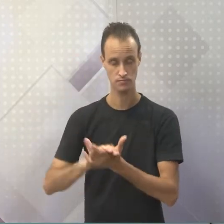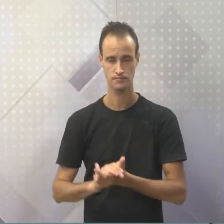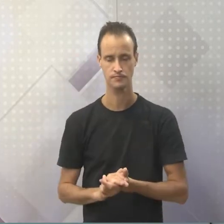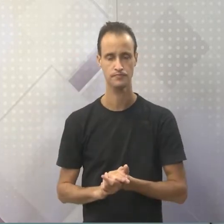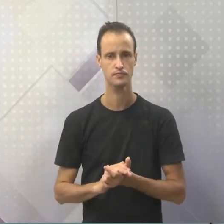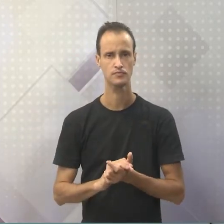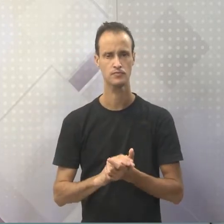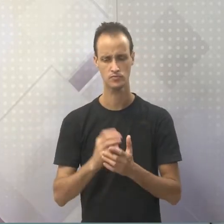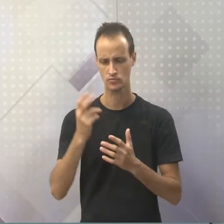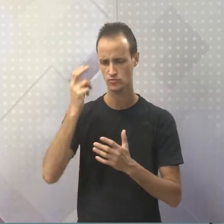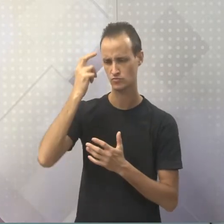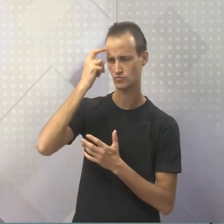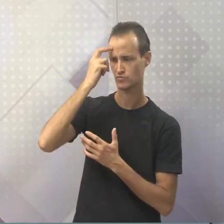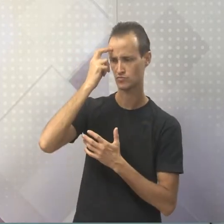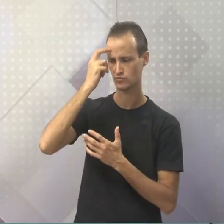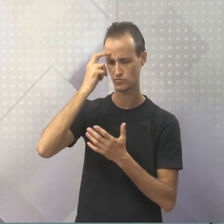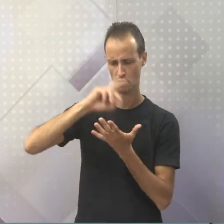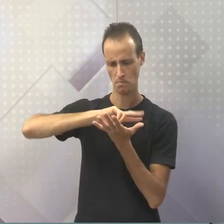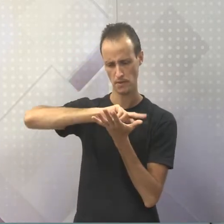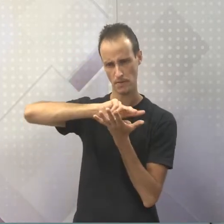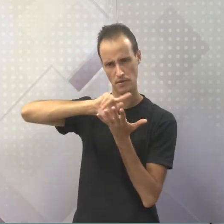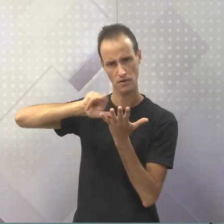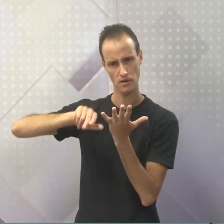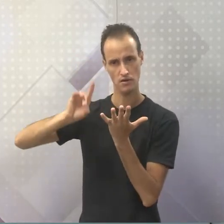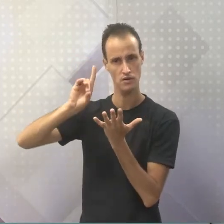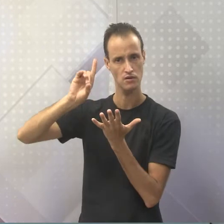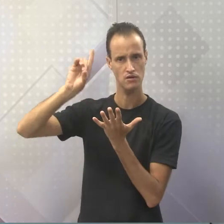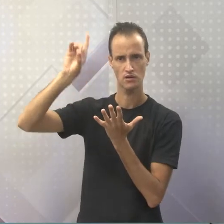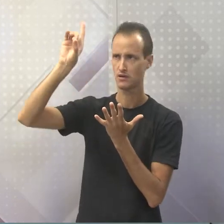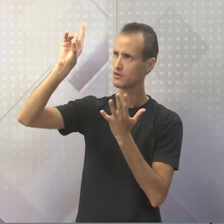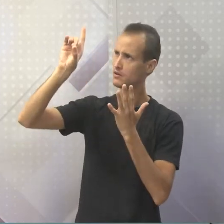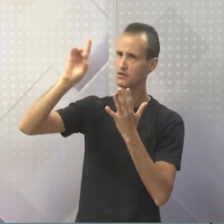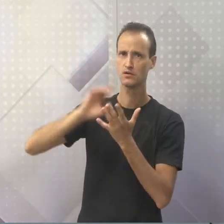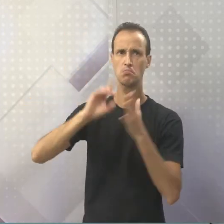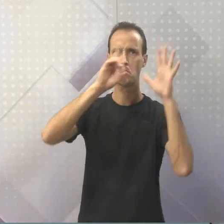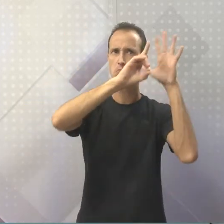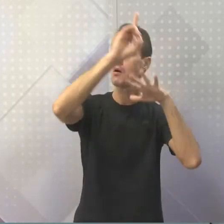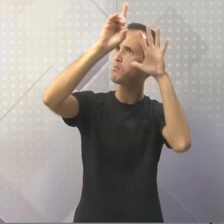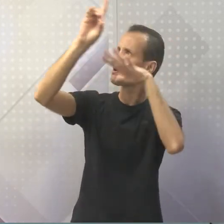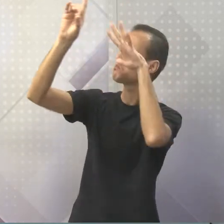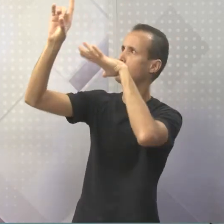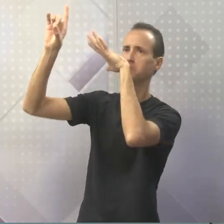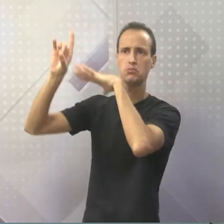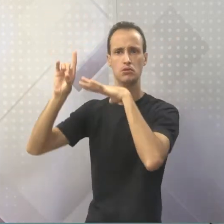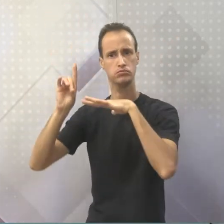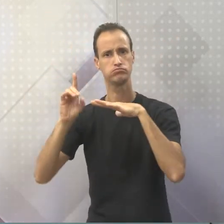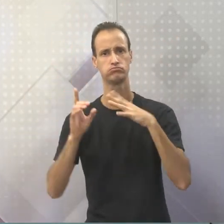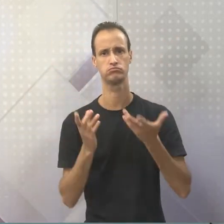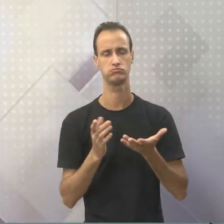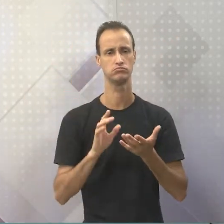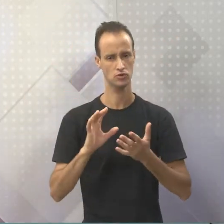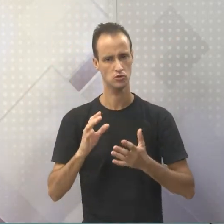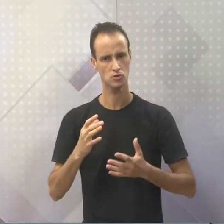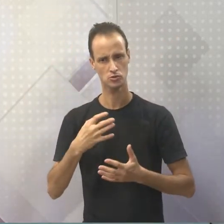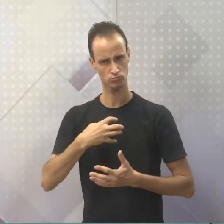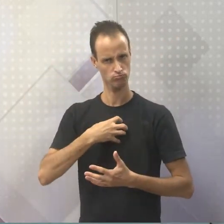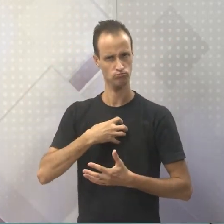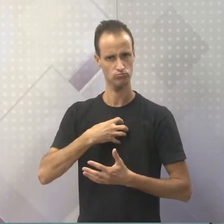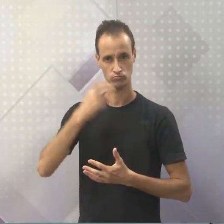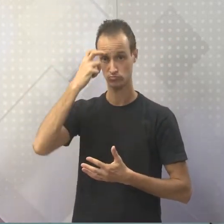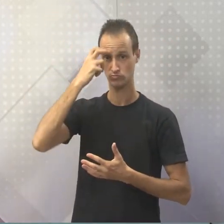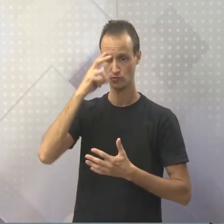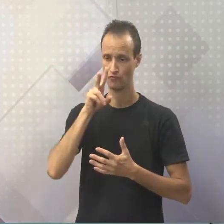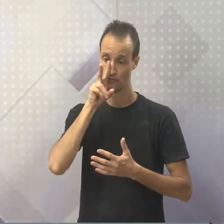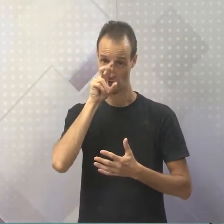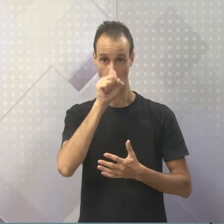na Grécia Antiga, essa cultura de deuses e deusas, seres mitológicos, era muito forte. E no final do slide, ele é muito claro em falar